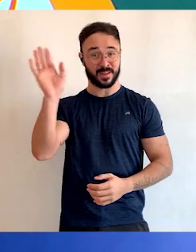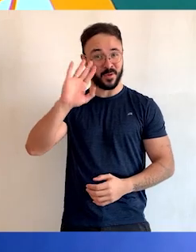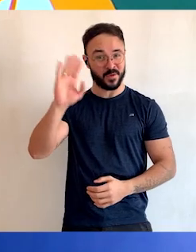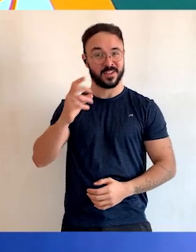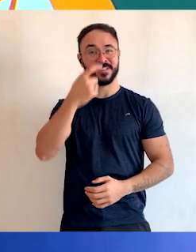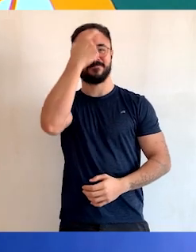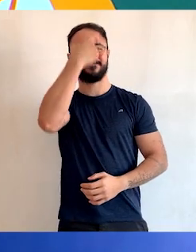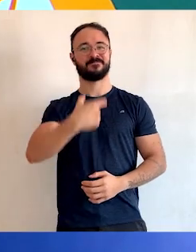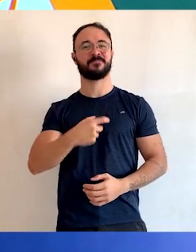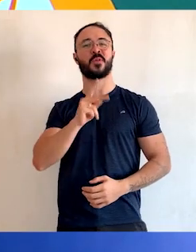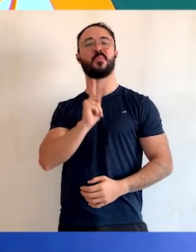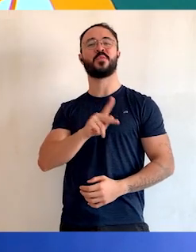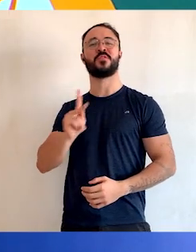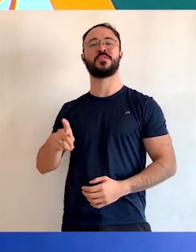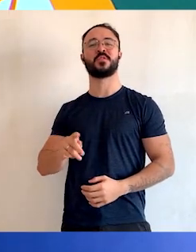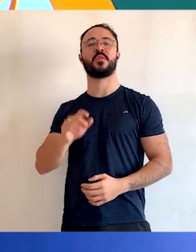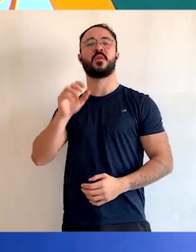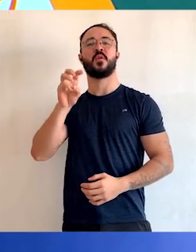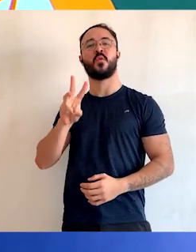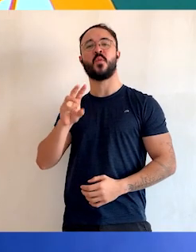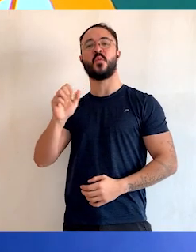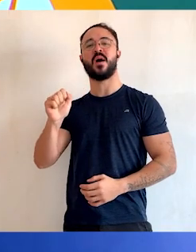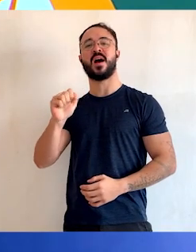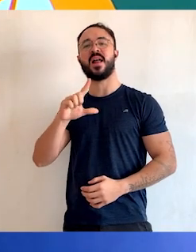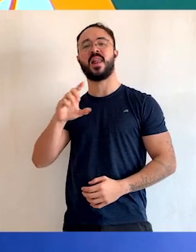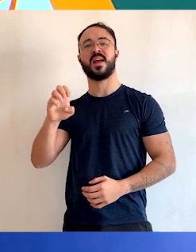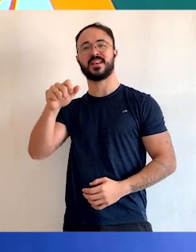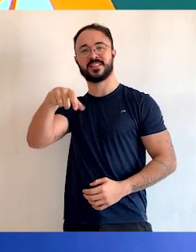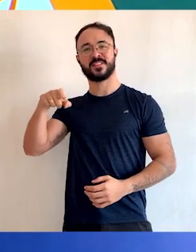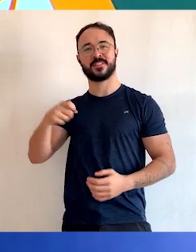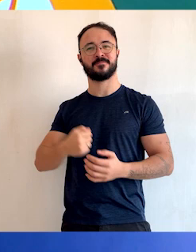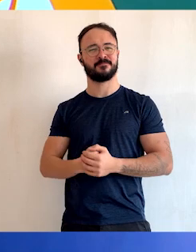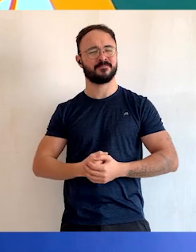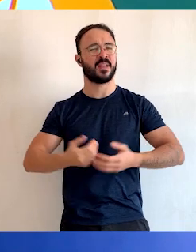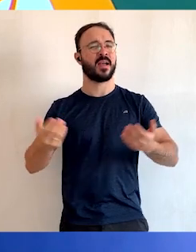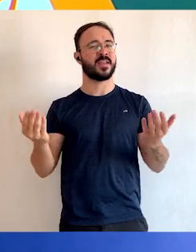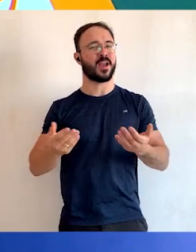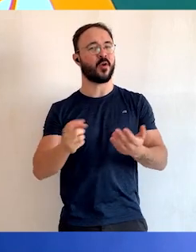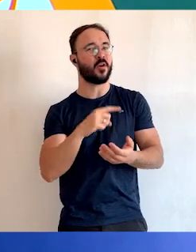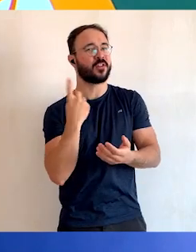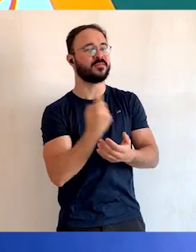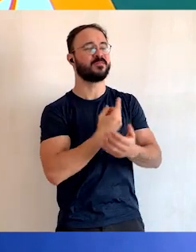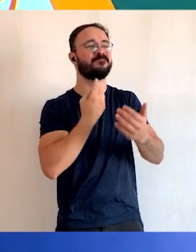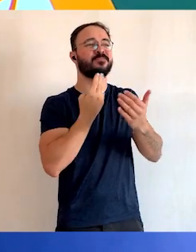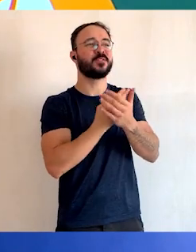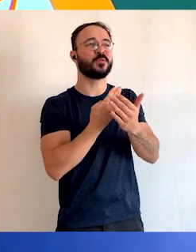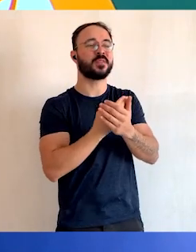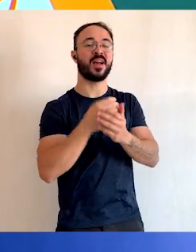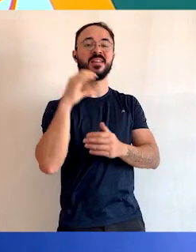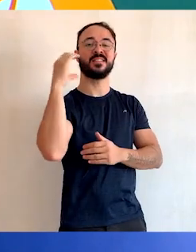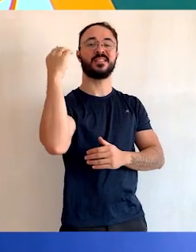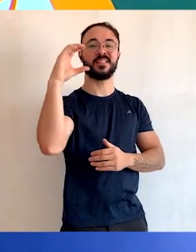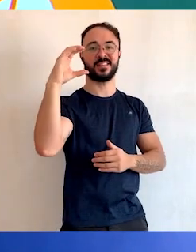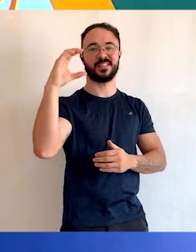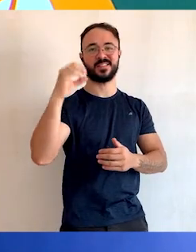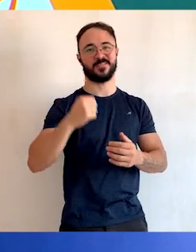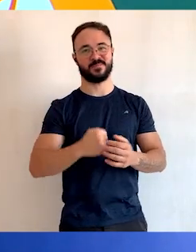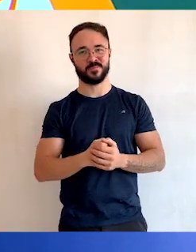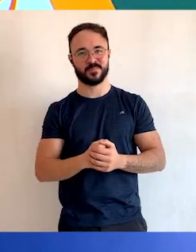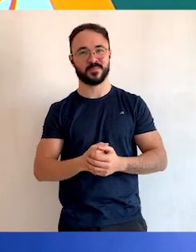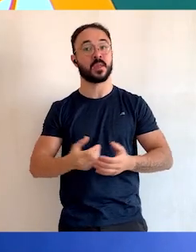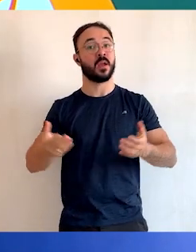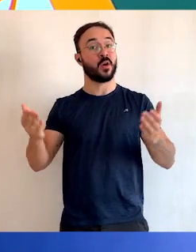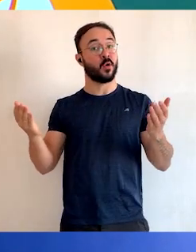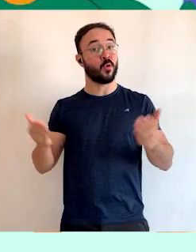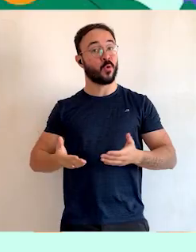Olá, pessoal! Eu sou o professor Alex Rodrigues e nós vamos para mais uma aula de Ciências Naturais. Hoje,